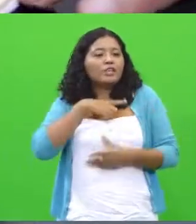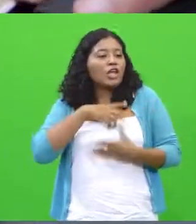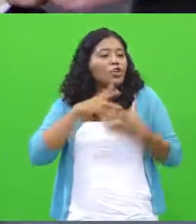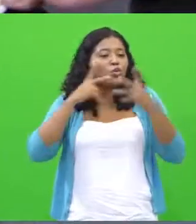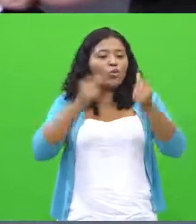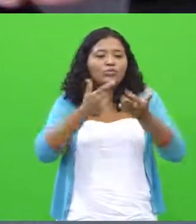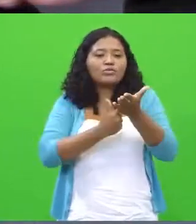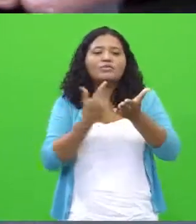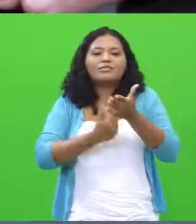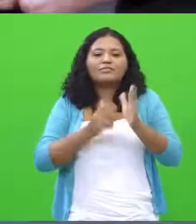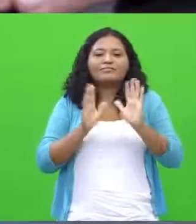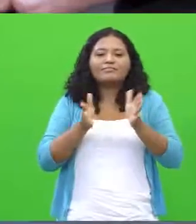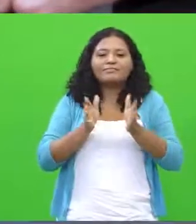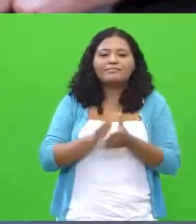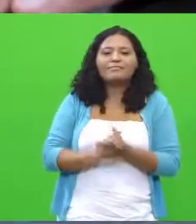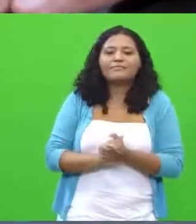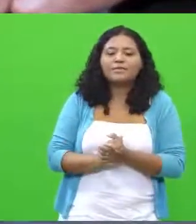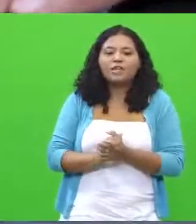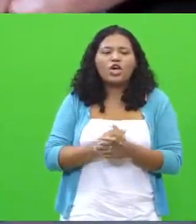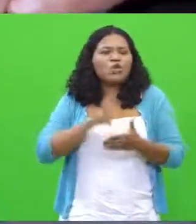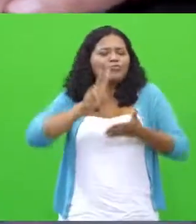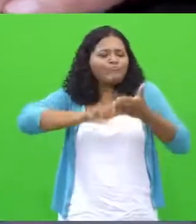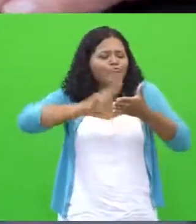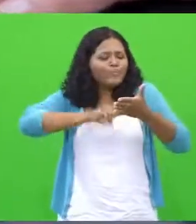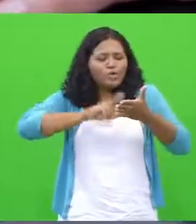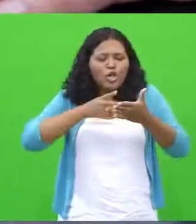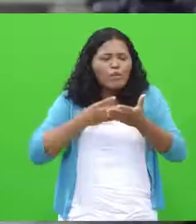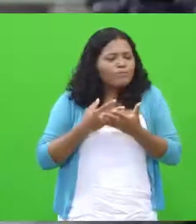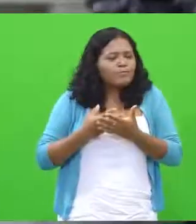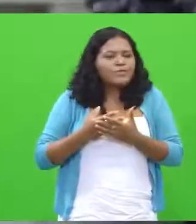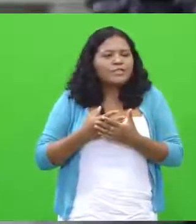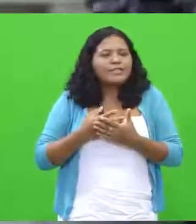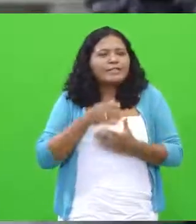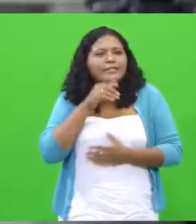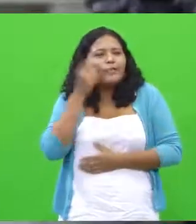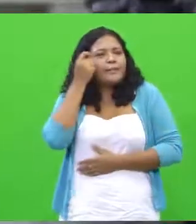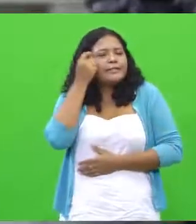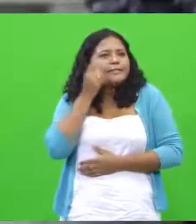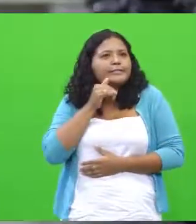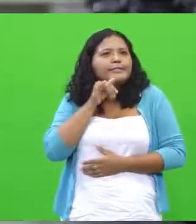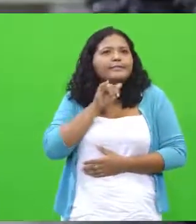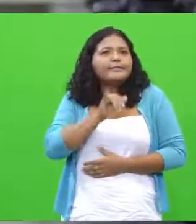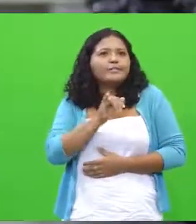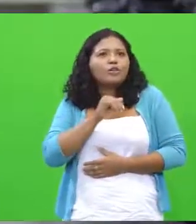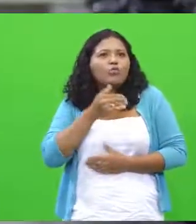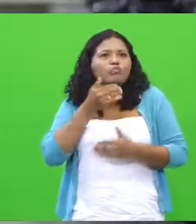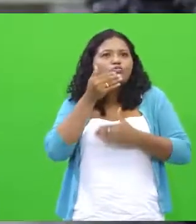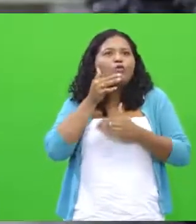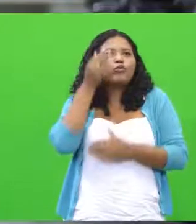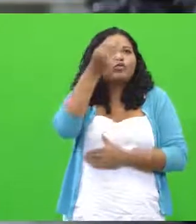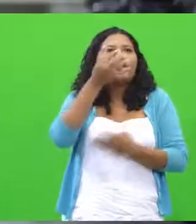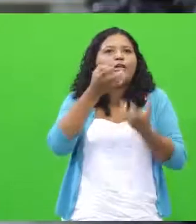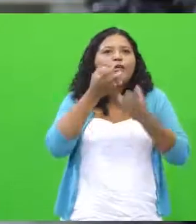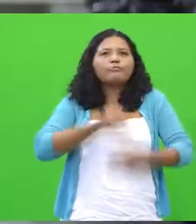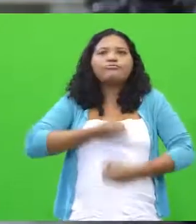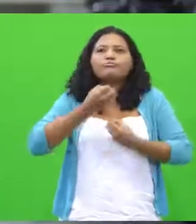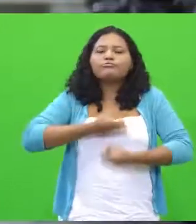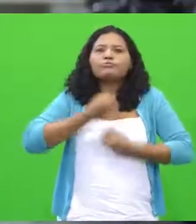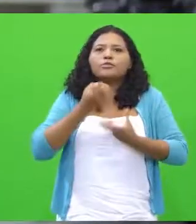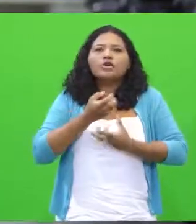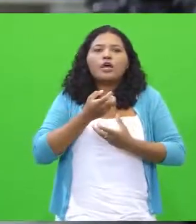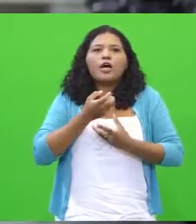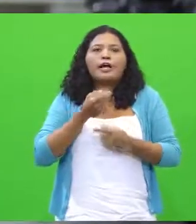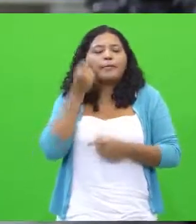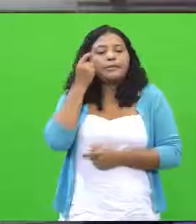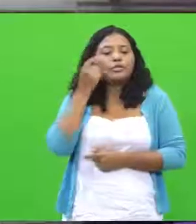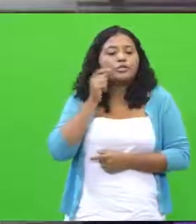achava que se eu quisesse um dia ser um escritor ou um poeta, eu tinha que ler muito, porque eu acho que só pode escrever bem quem lê. Quanto mais você lê, mais